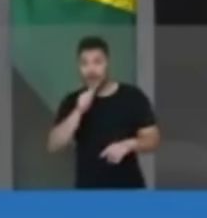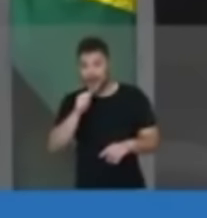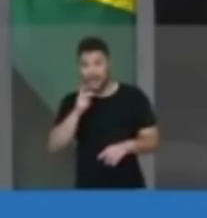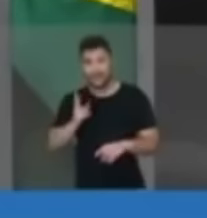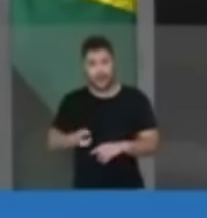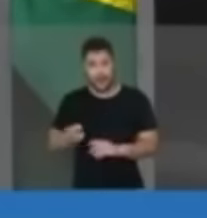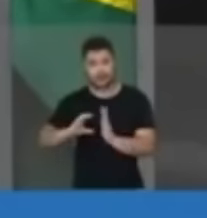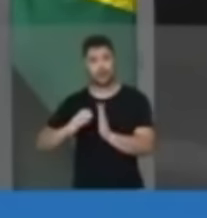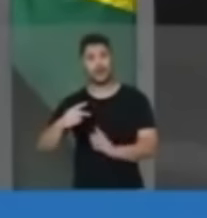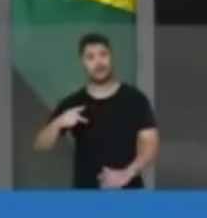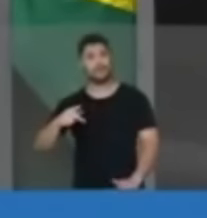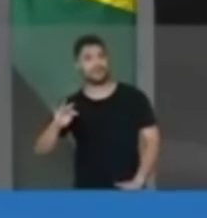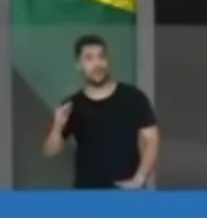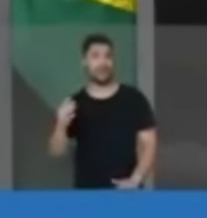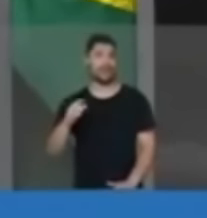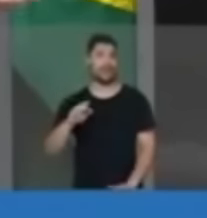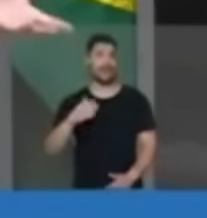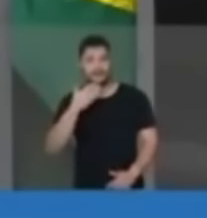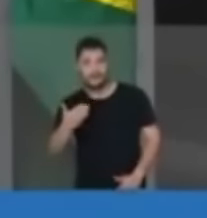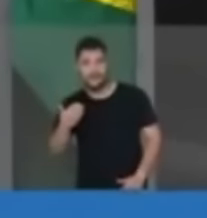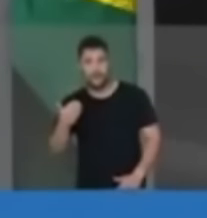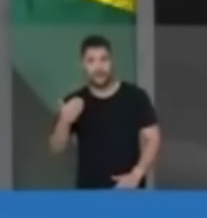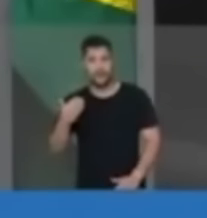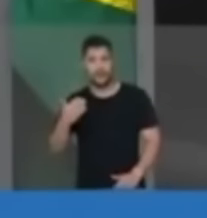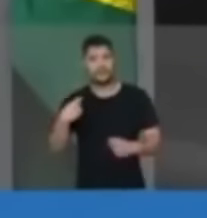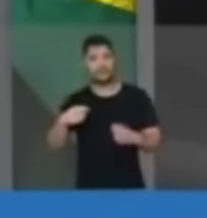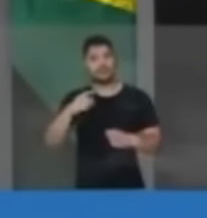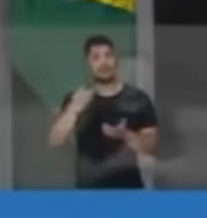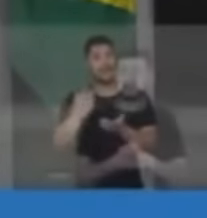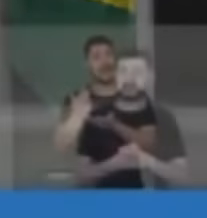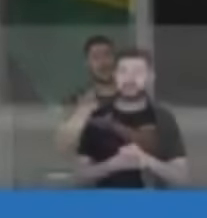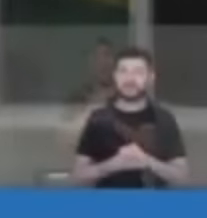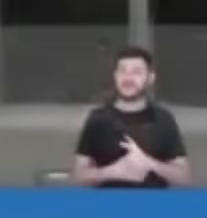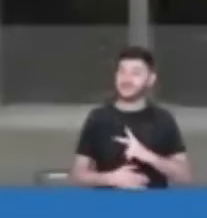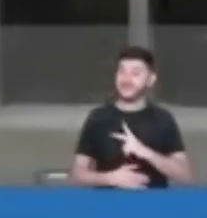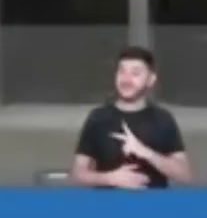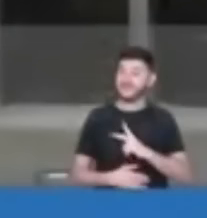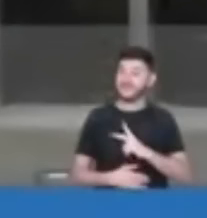petista, lulista, seja lá o que for, você tem que tatuar o otário na tua testa.